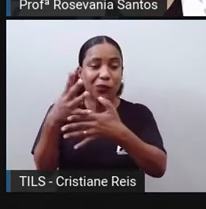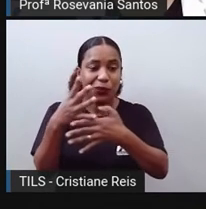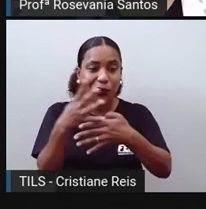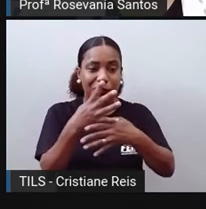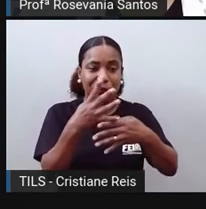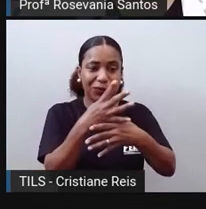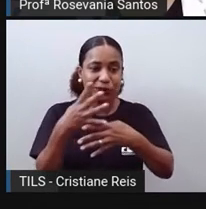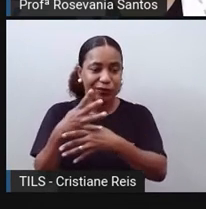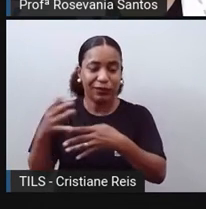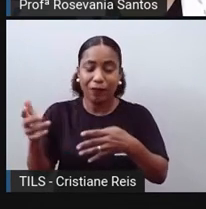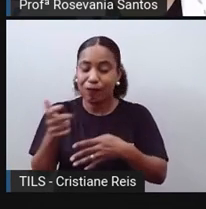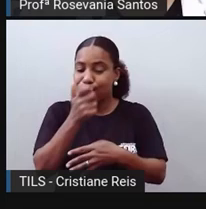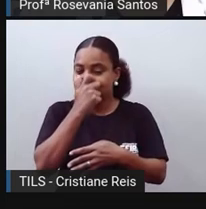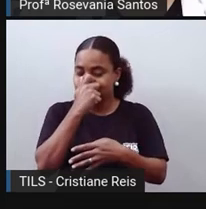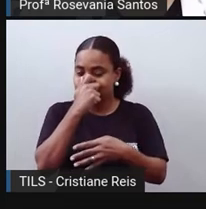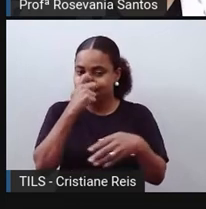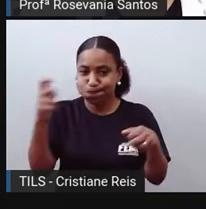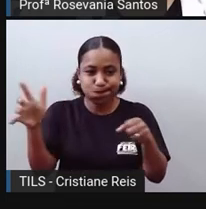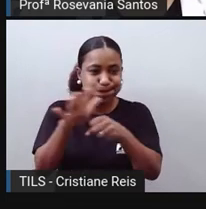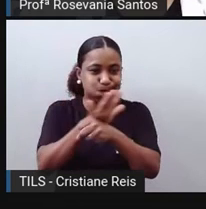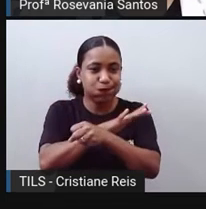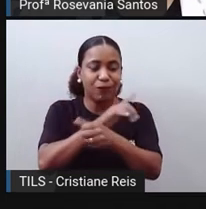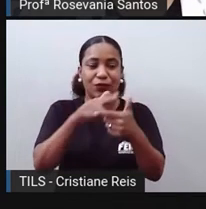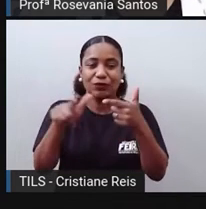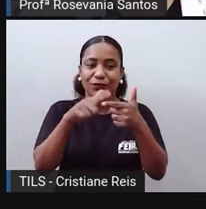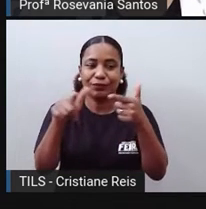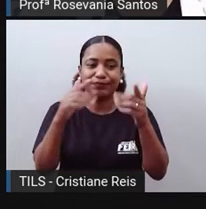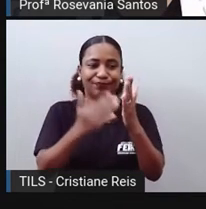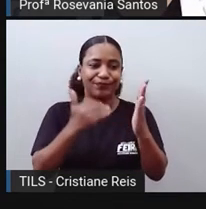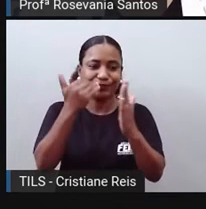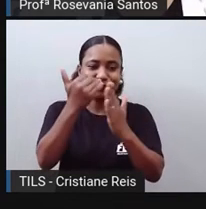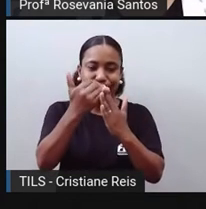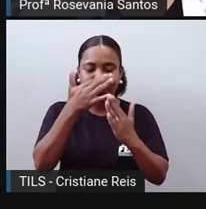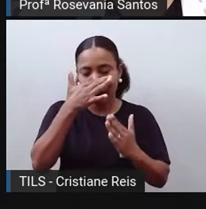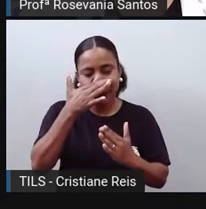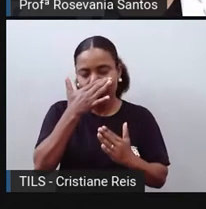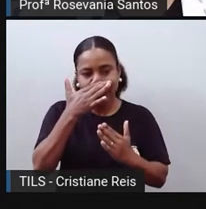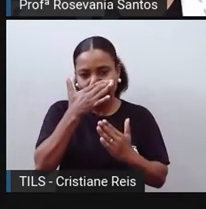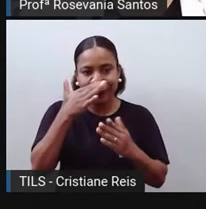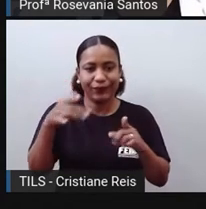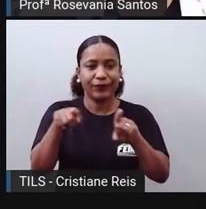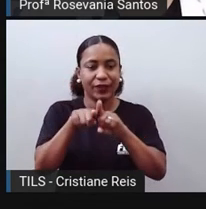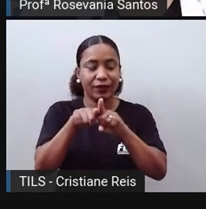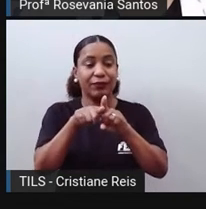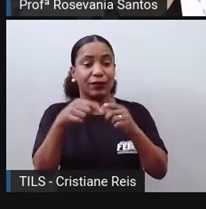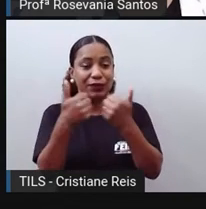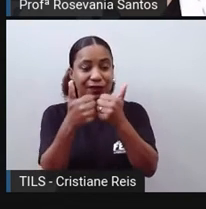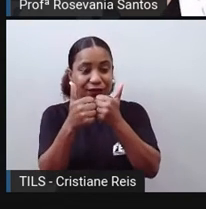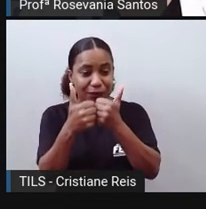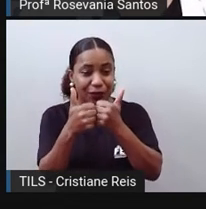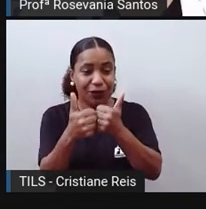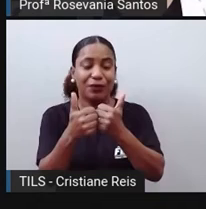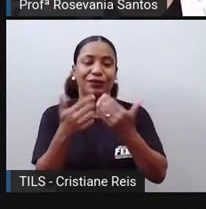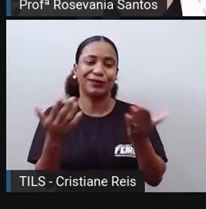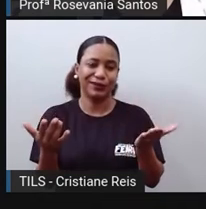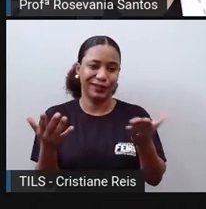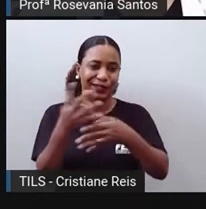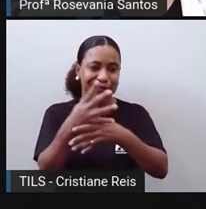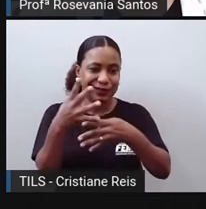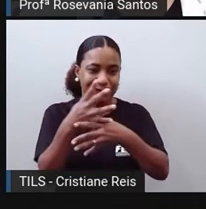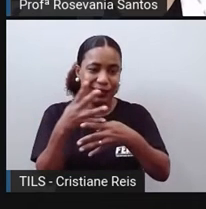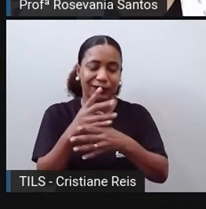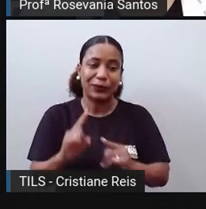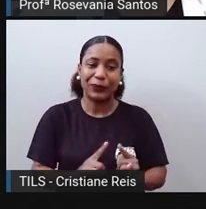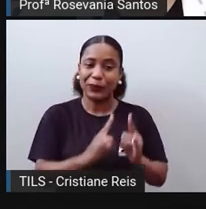esse número de população, o aumento da urbanização, o aumento do uso de transportes, né, a gente,